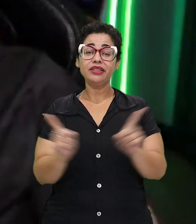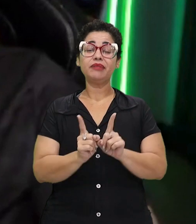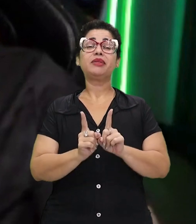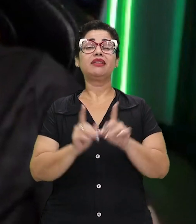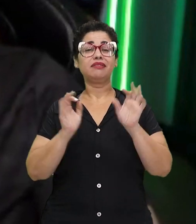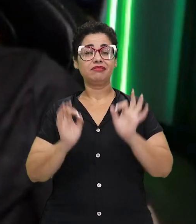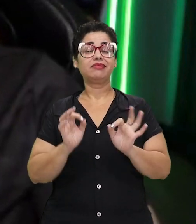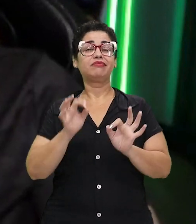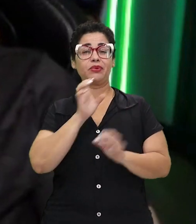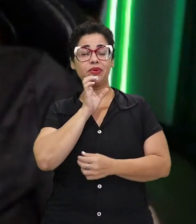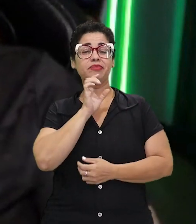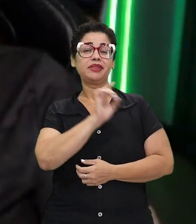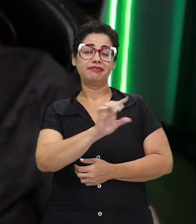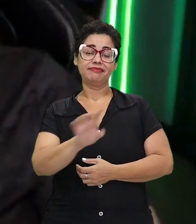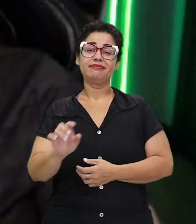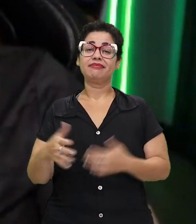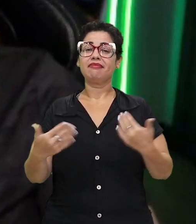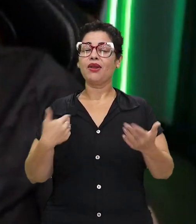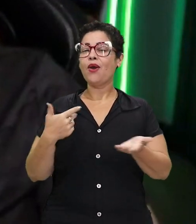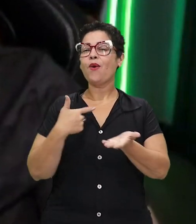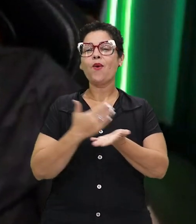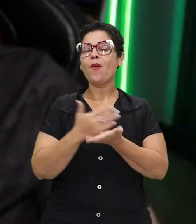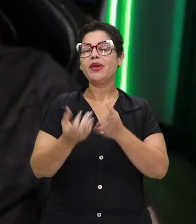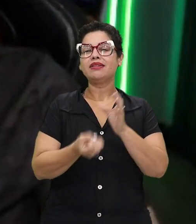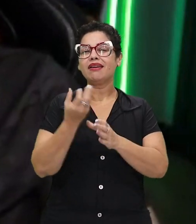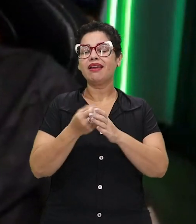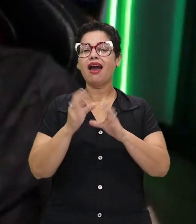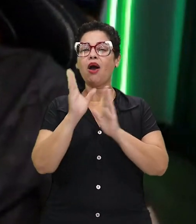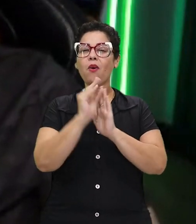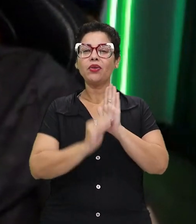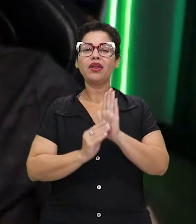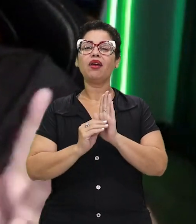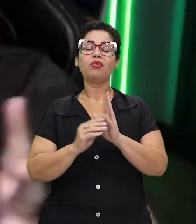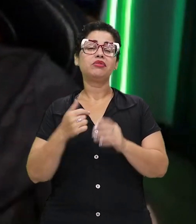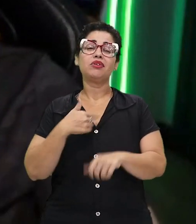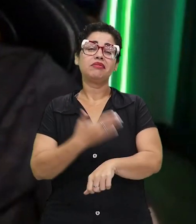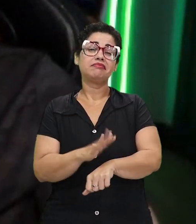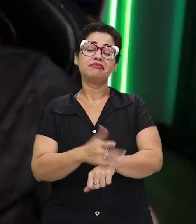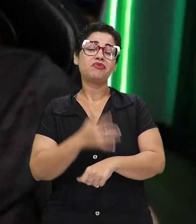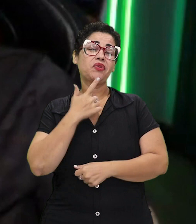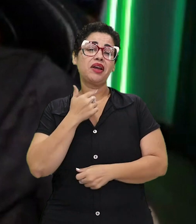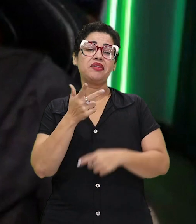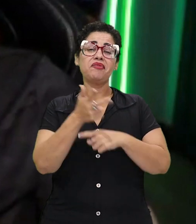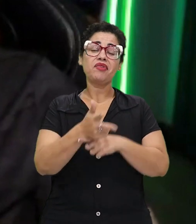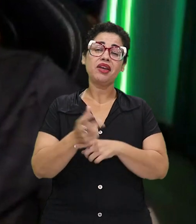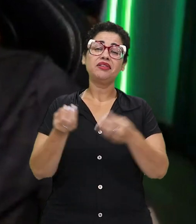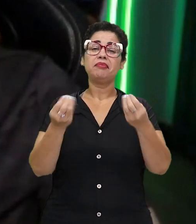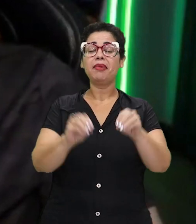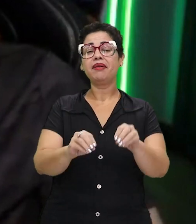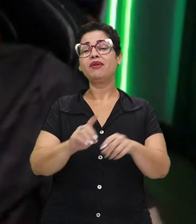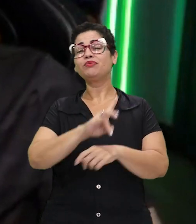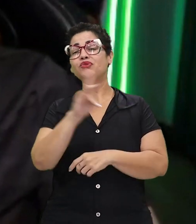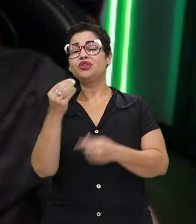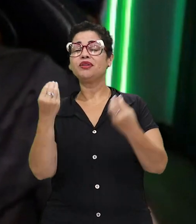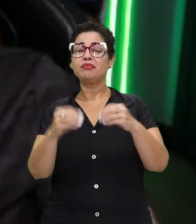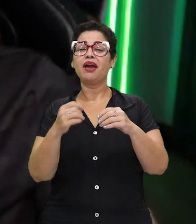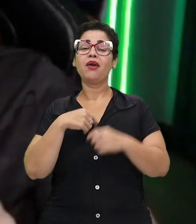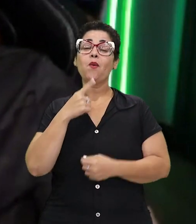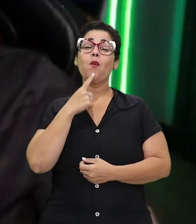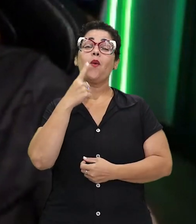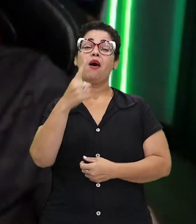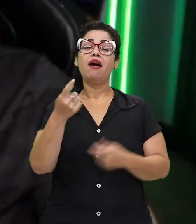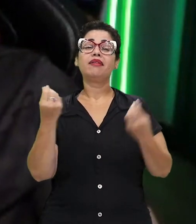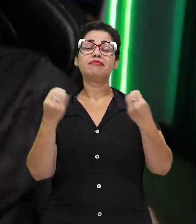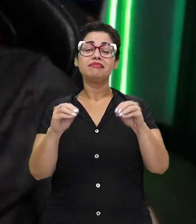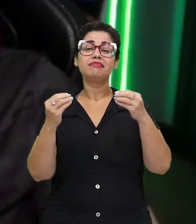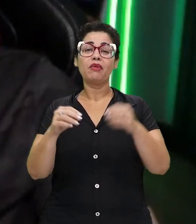mesmo o seu crescimento. Eu comecei a criar conteúdos por hobby, fazia ali um vídeo por dia e tudo mais, tanto é que eu demorei um ano